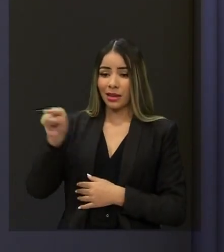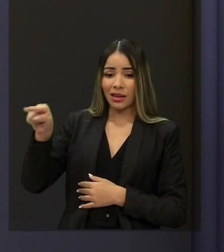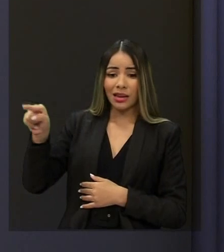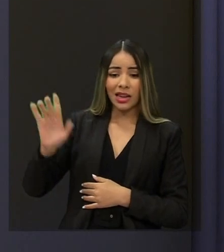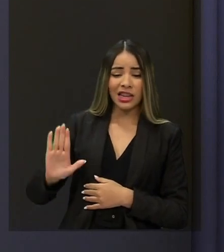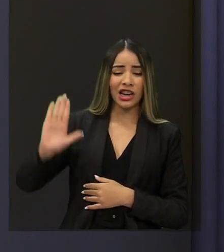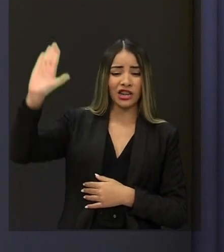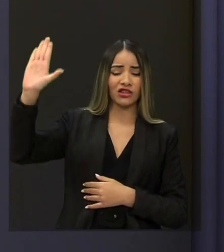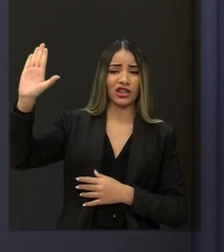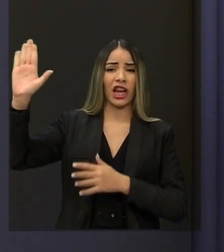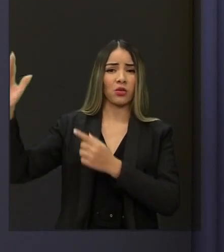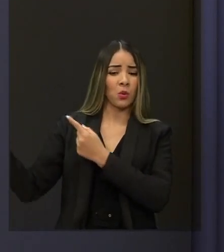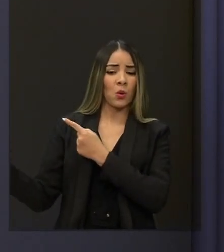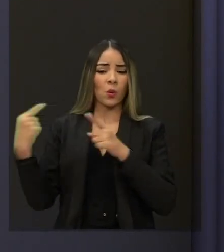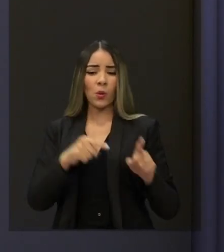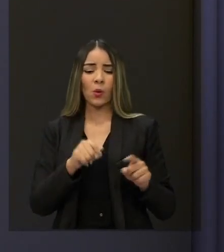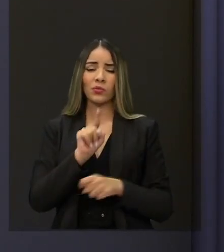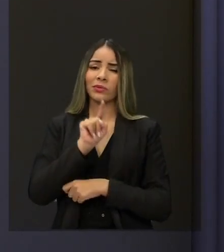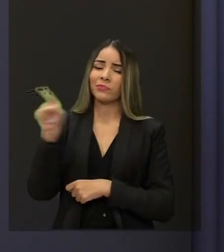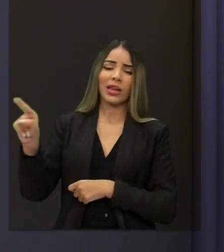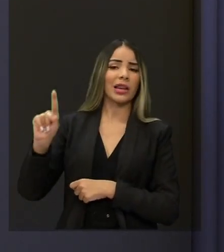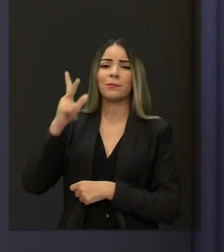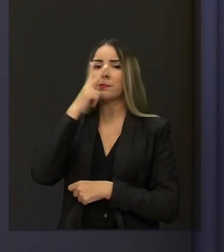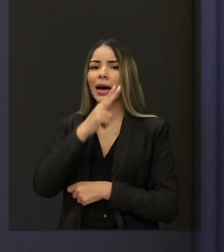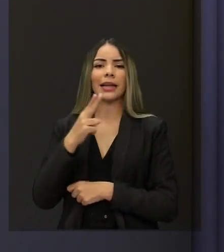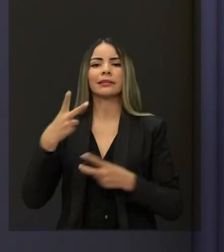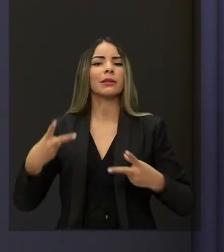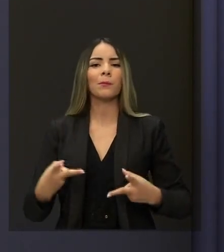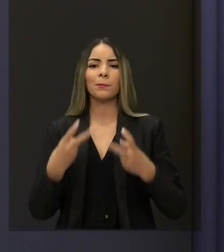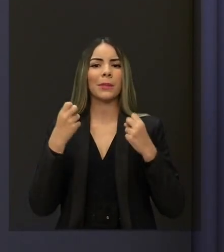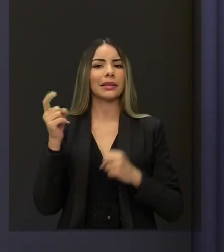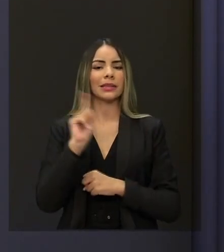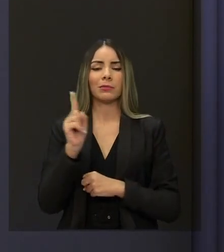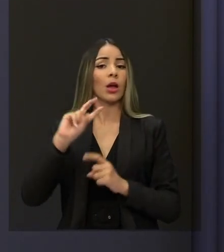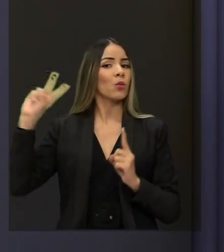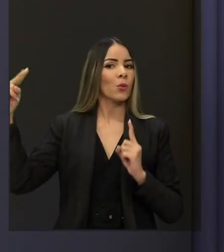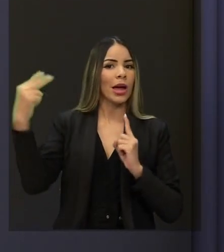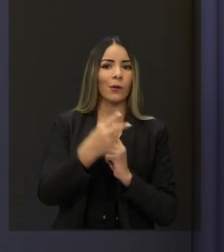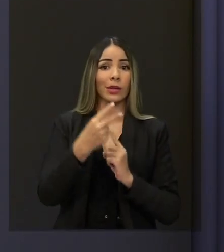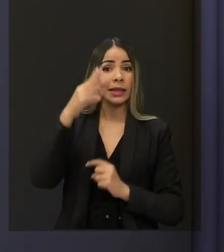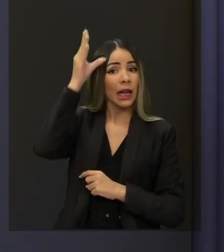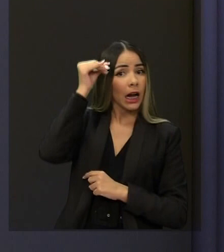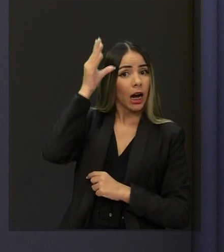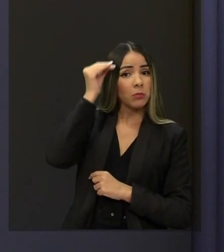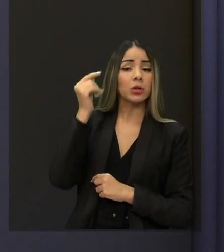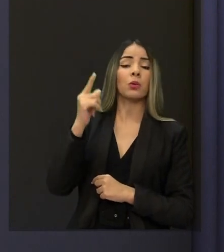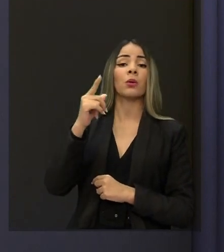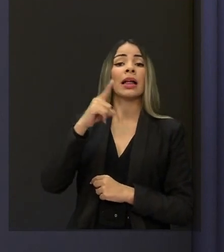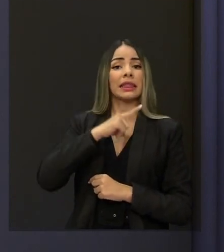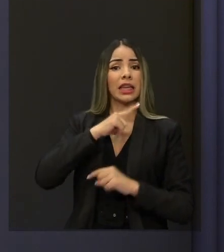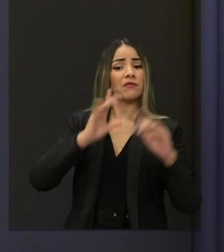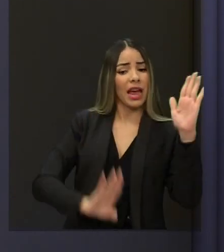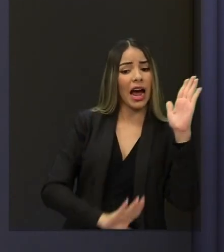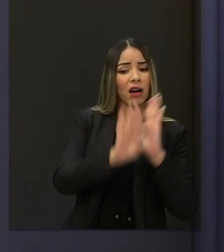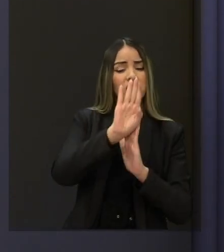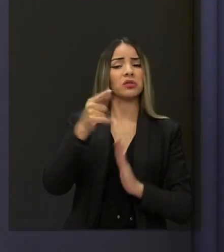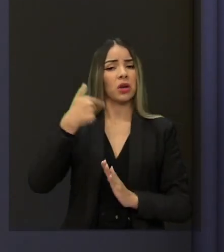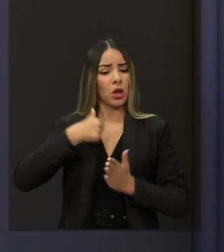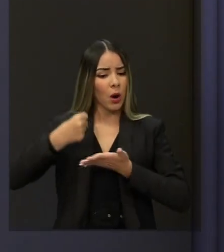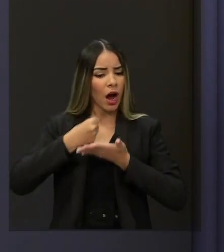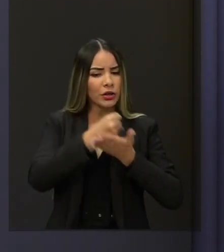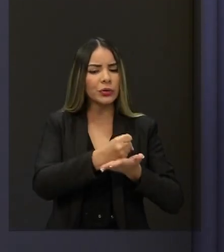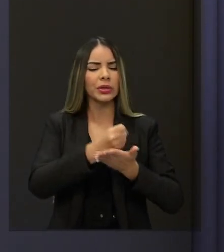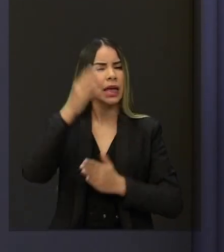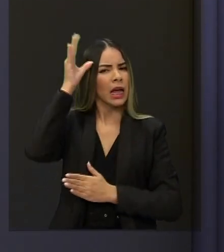oposição é o candidato que não reconhece os avanços do governo Camilo. Eu sou aquele que ajudei Camilo a governar o Ceará,